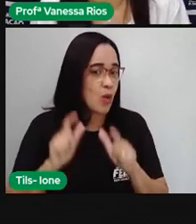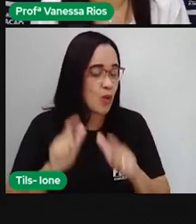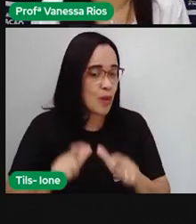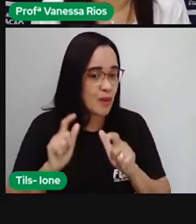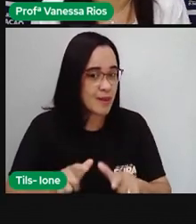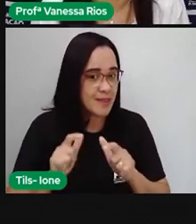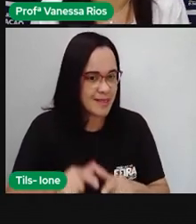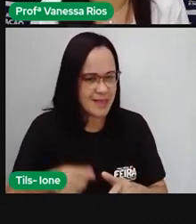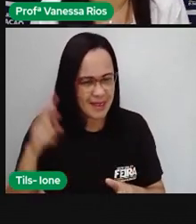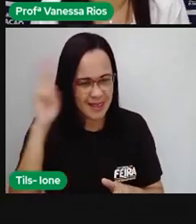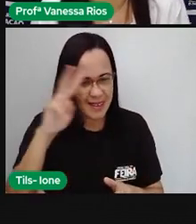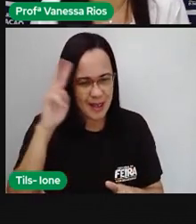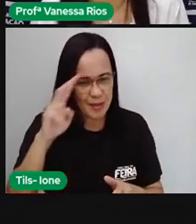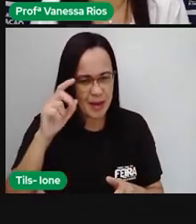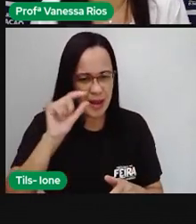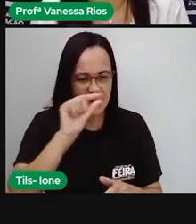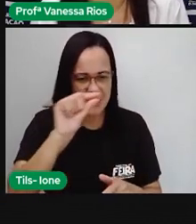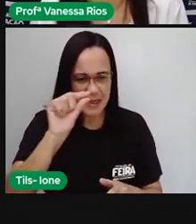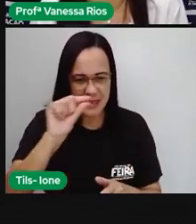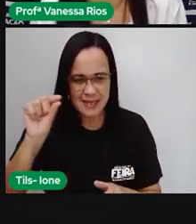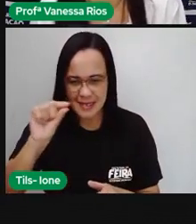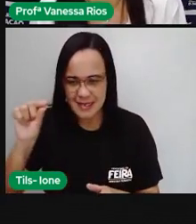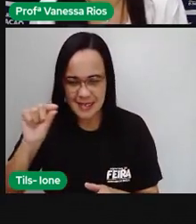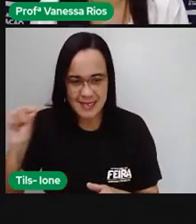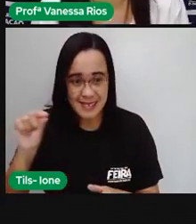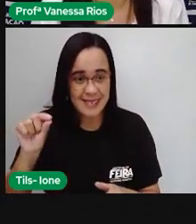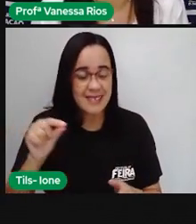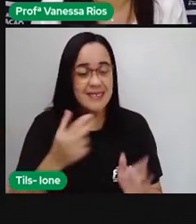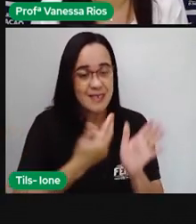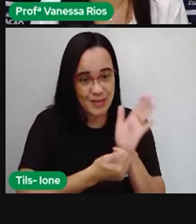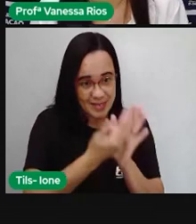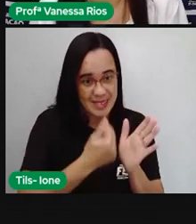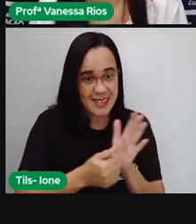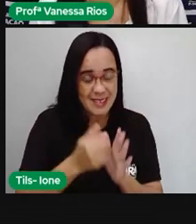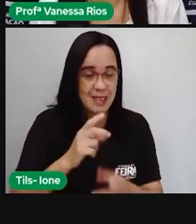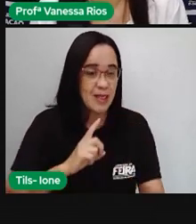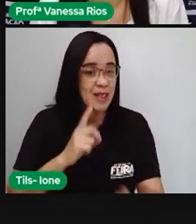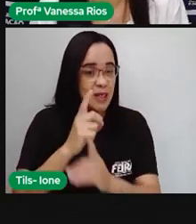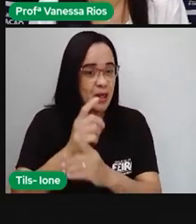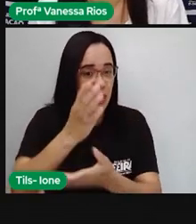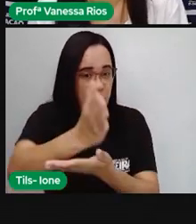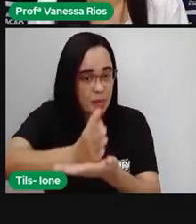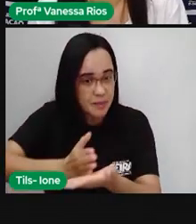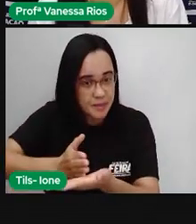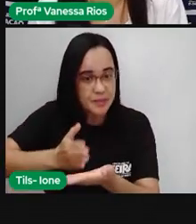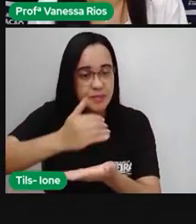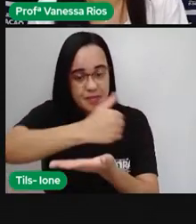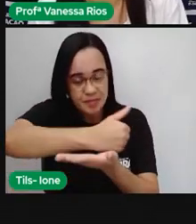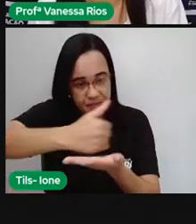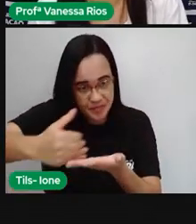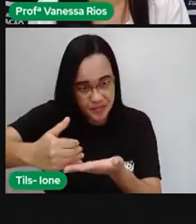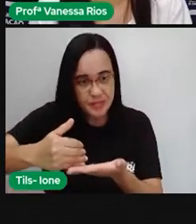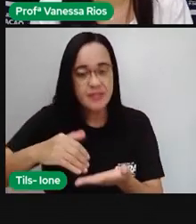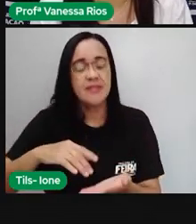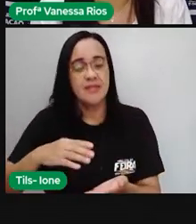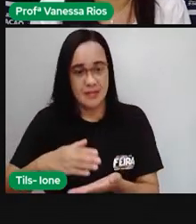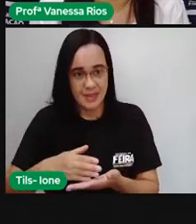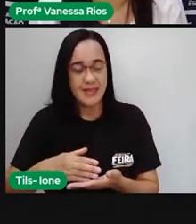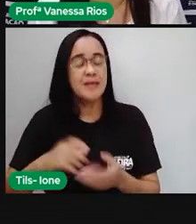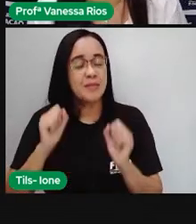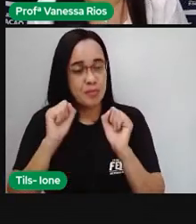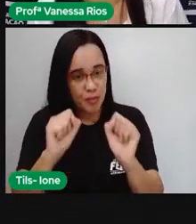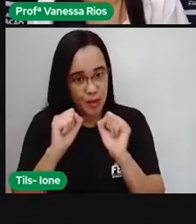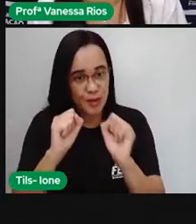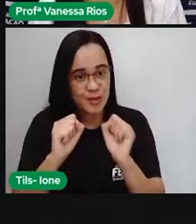os traços, né? São feitos nas figuras para que a gente consiga determinar aí em quantos eixos, em quantas partes